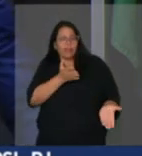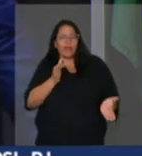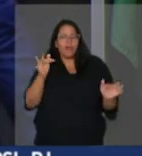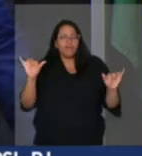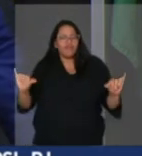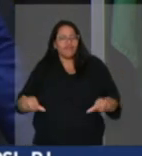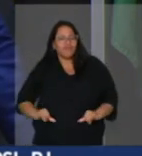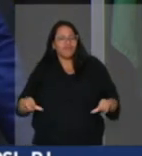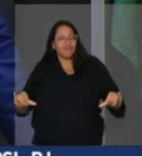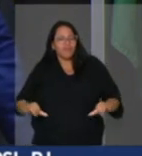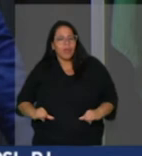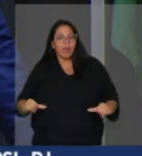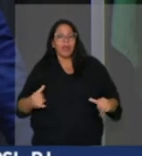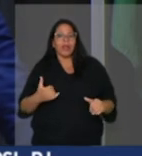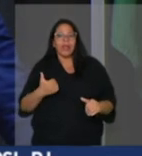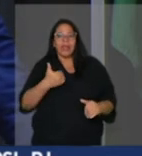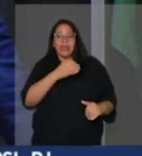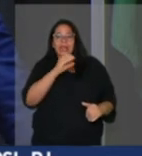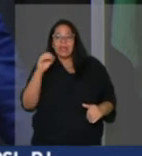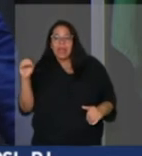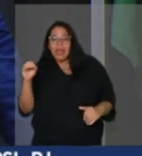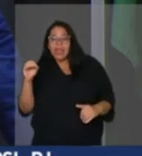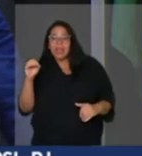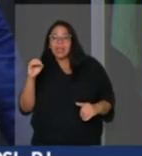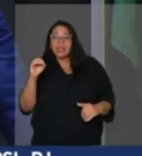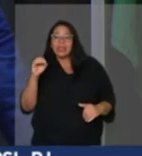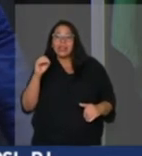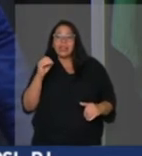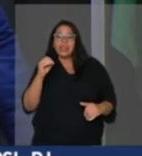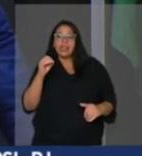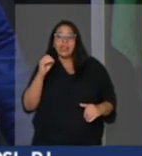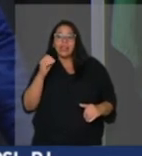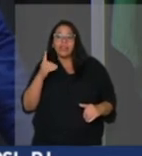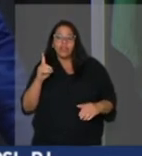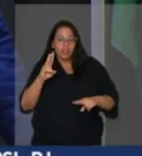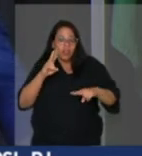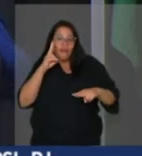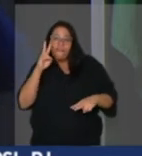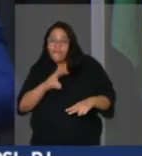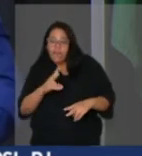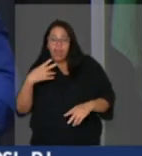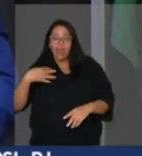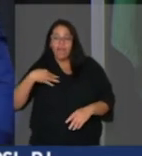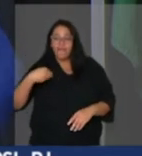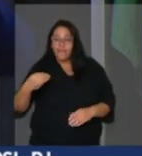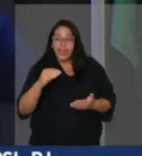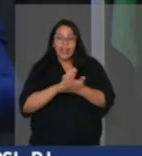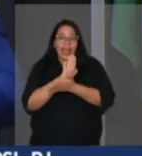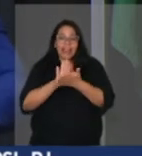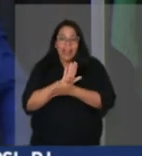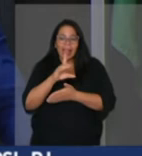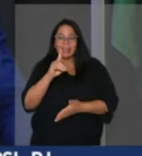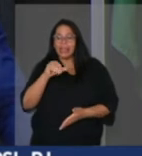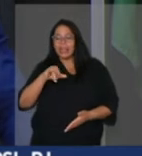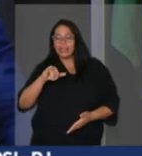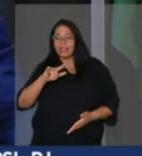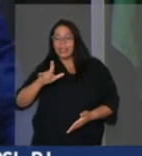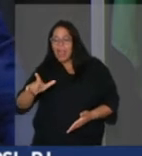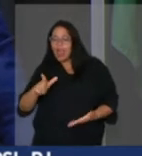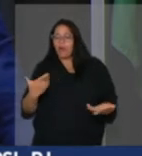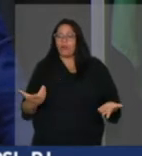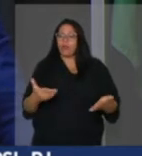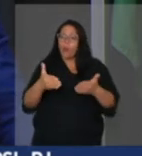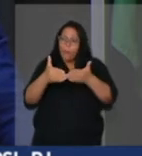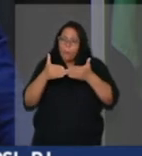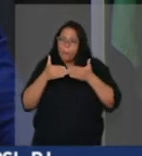Silveira está 100 dias sem ver a sua filha. 100 dias sem ver a sua filha. De forma inconstitucional e ilegal. Eu